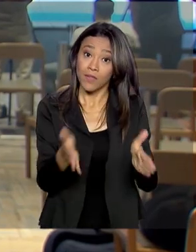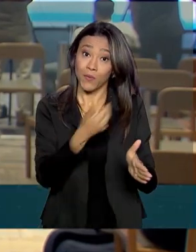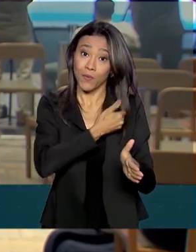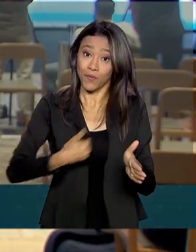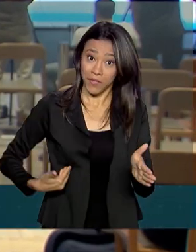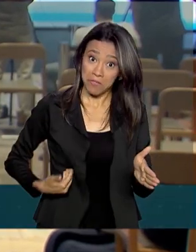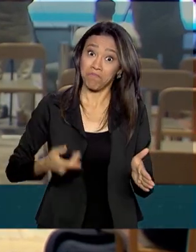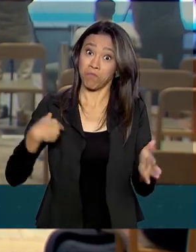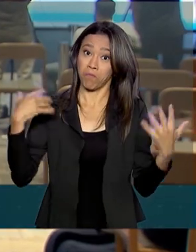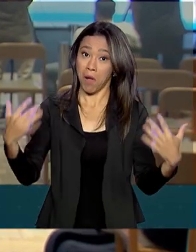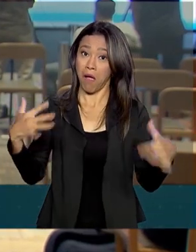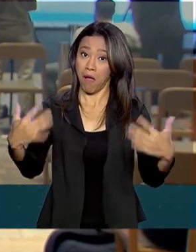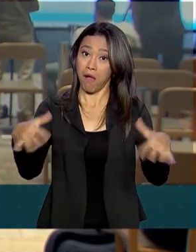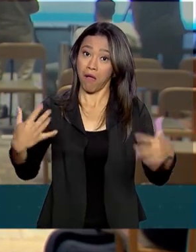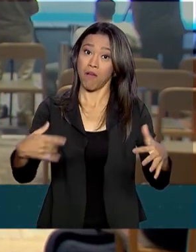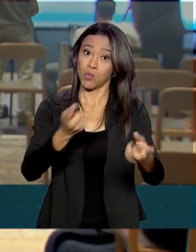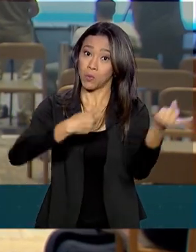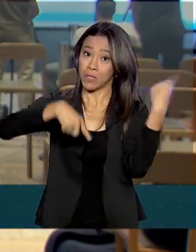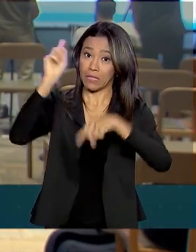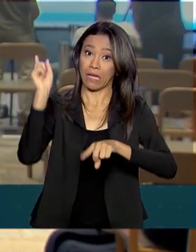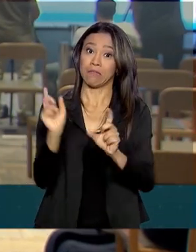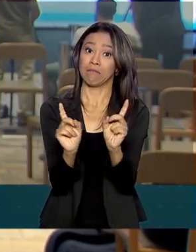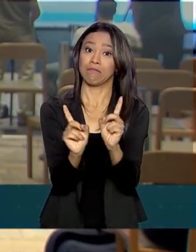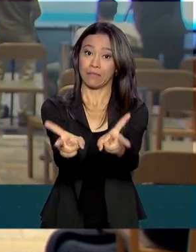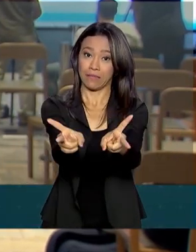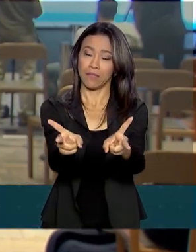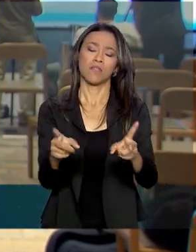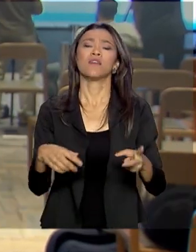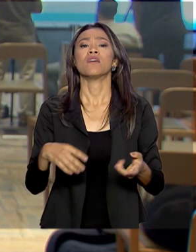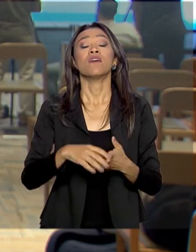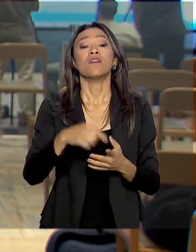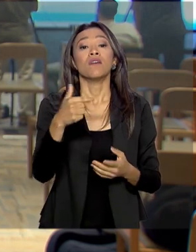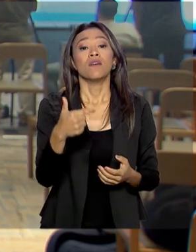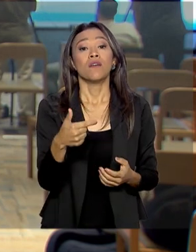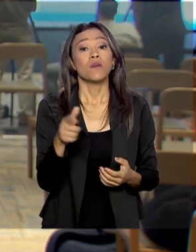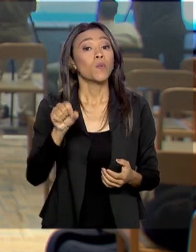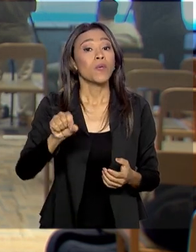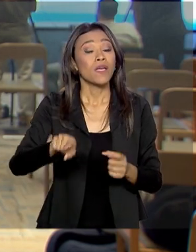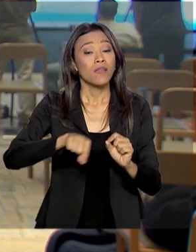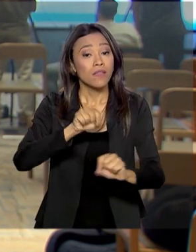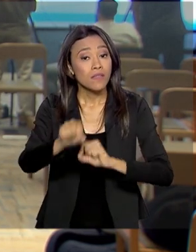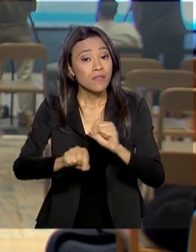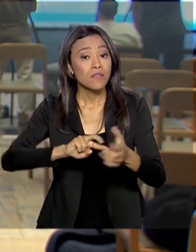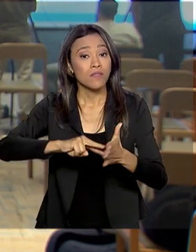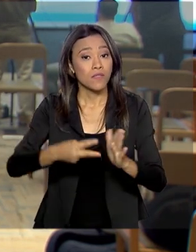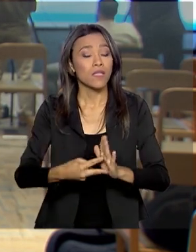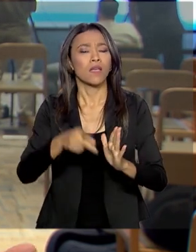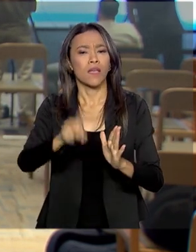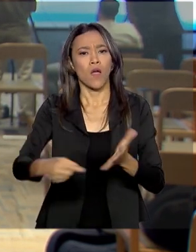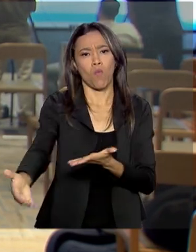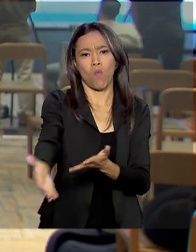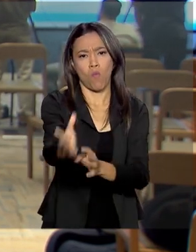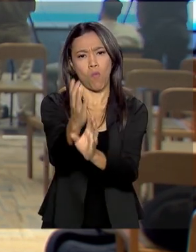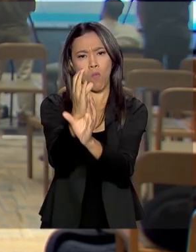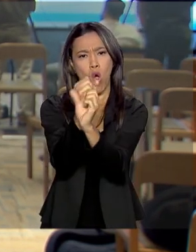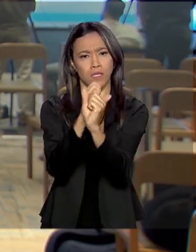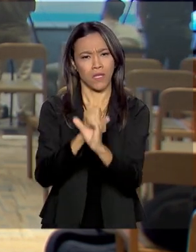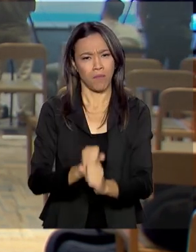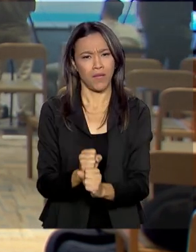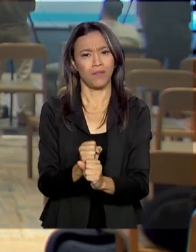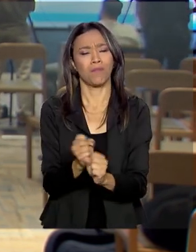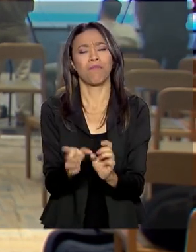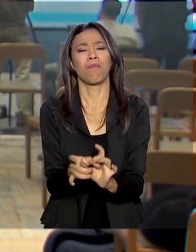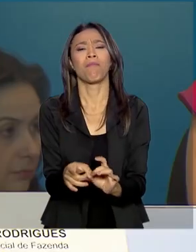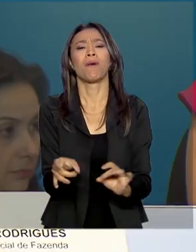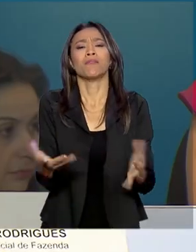do leilão um sucesso. A União conseguiu arrecadar 23 bilhões de reais, o que pode permitir um orçamento menos apertado para